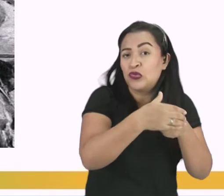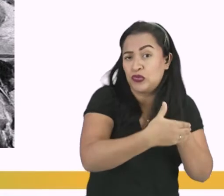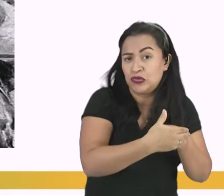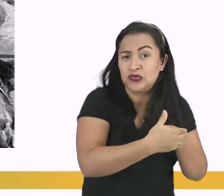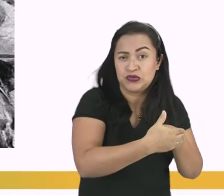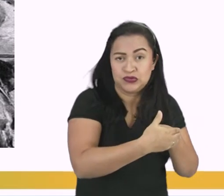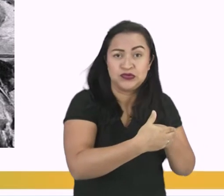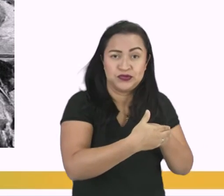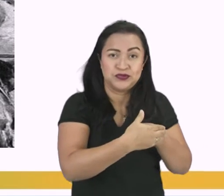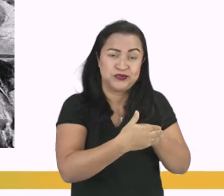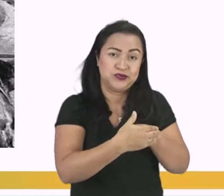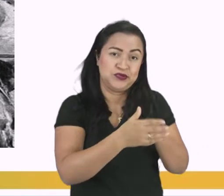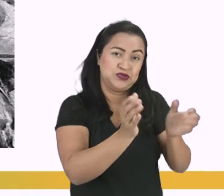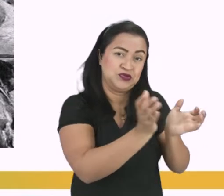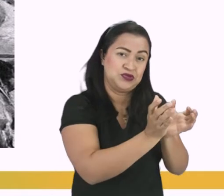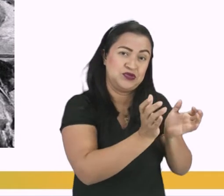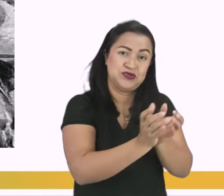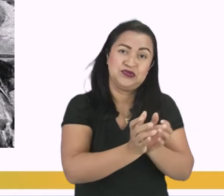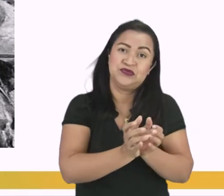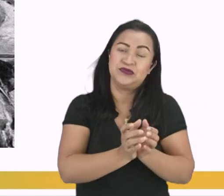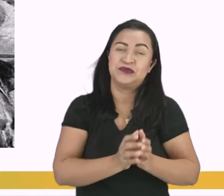apropriadas para a agricultura.